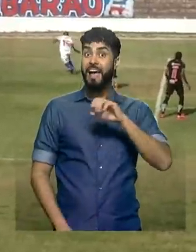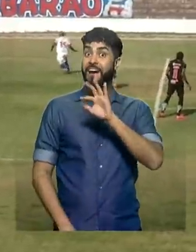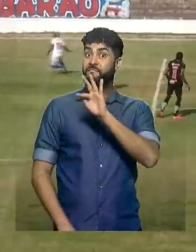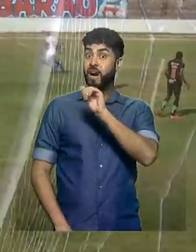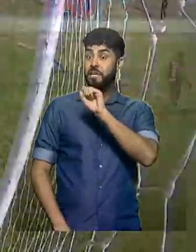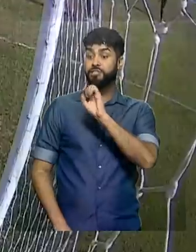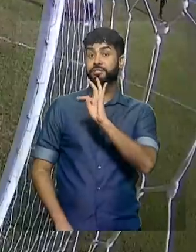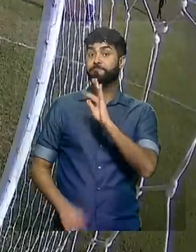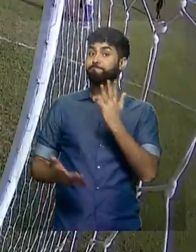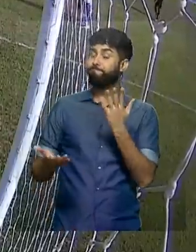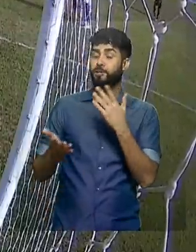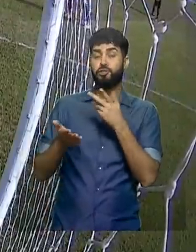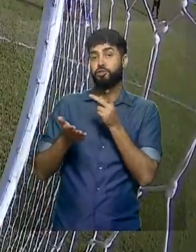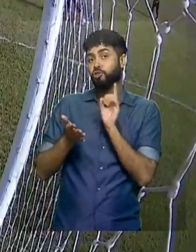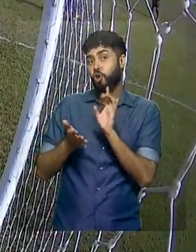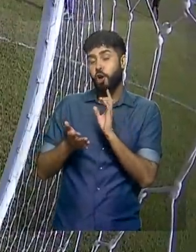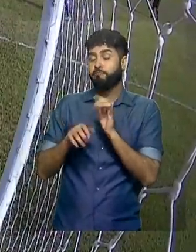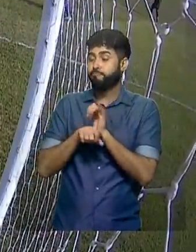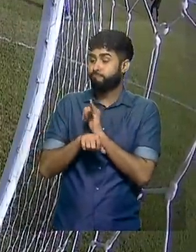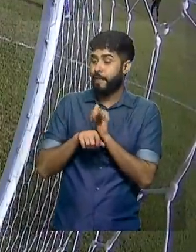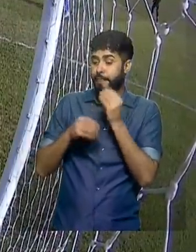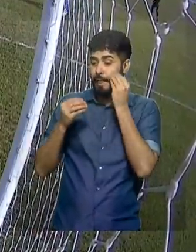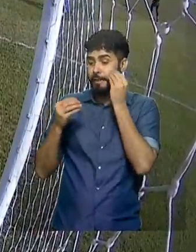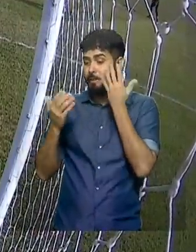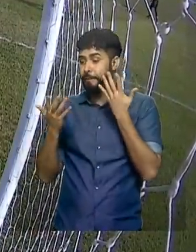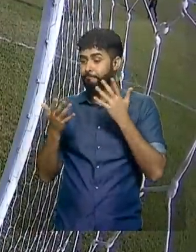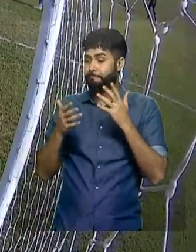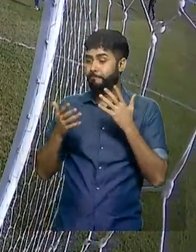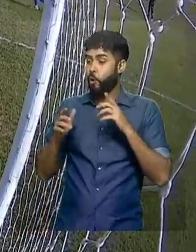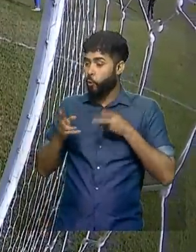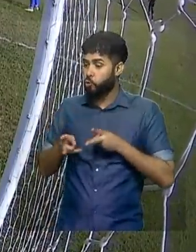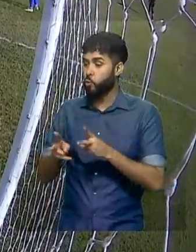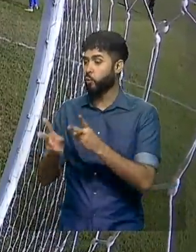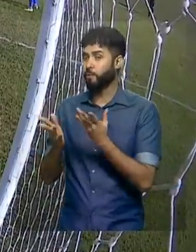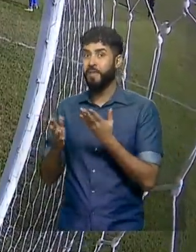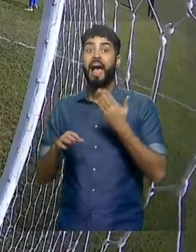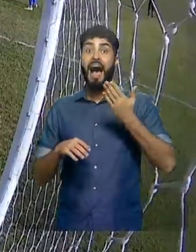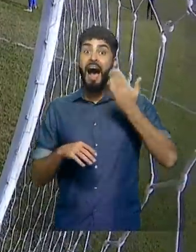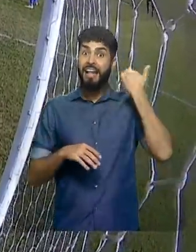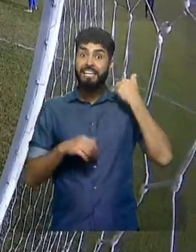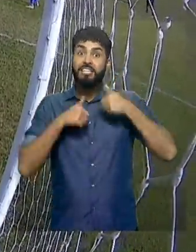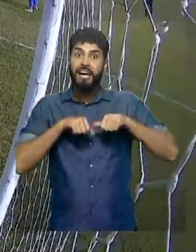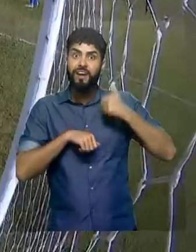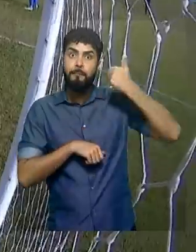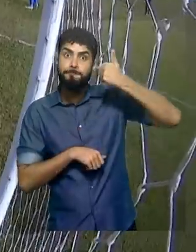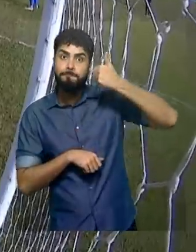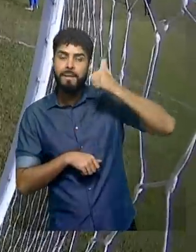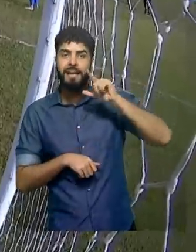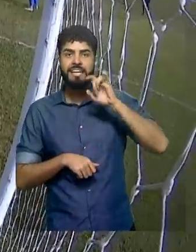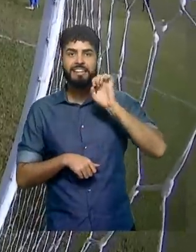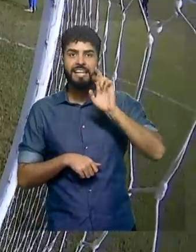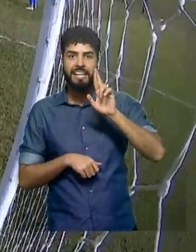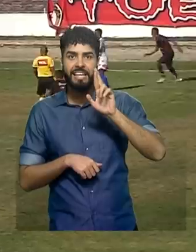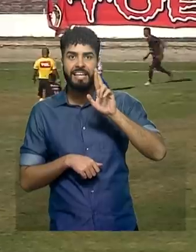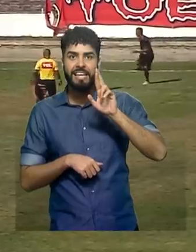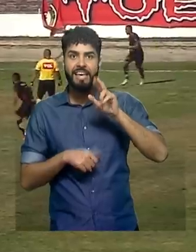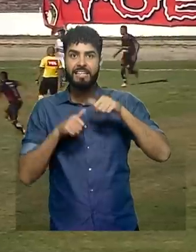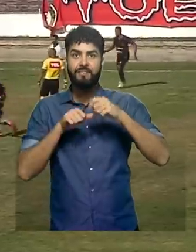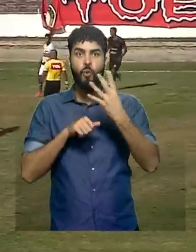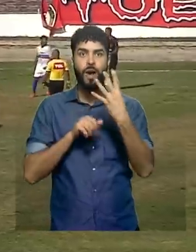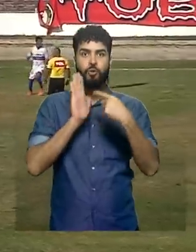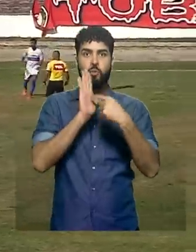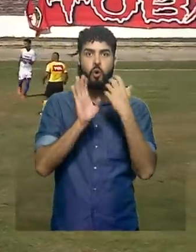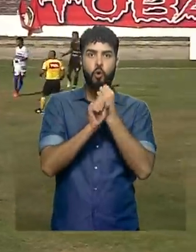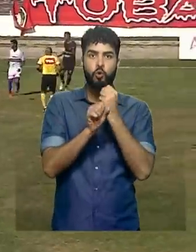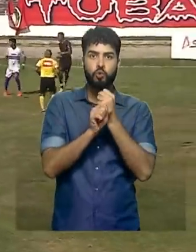levantar, sacudir a poeira, dar volta por cima. Era o líder no início da rodada, junto com o Bragantino com 4 pontos,